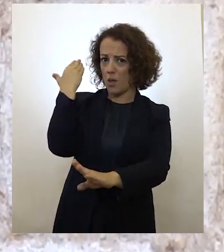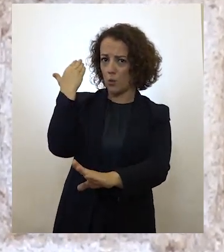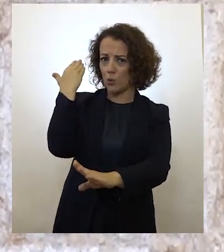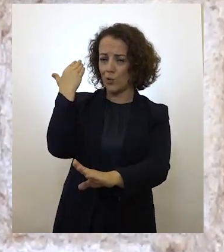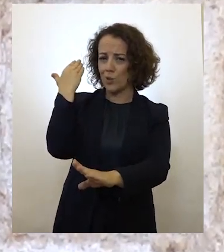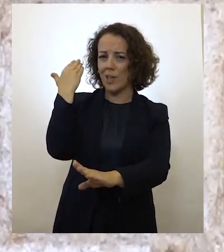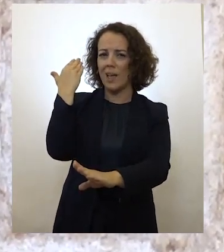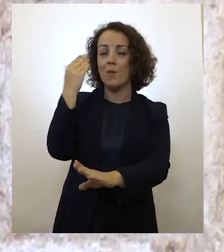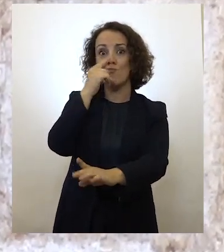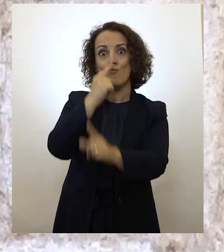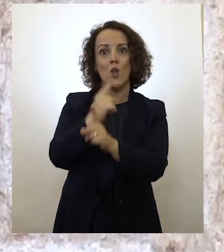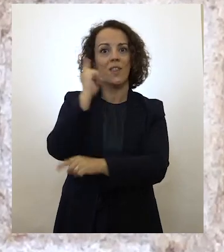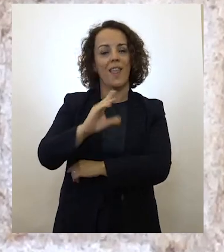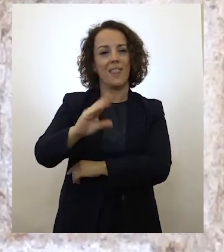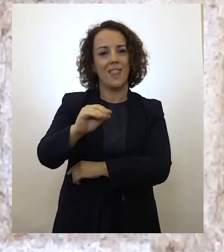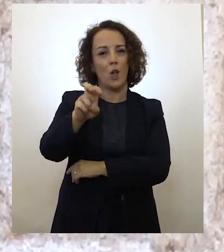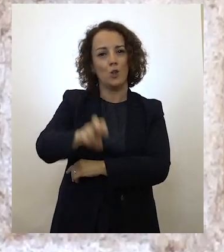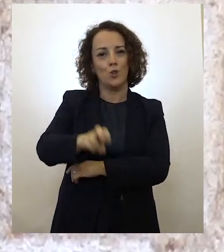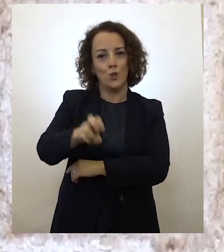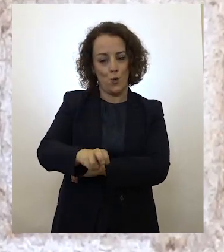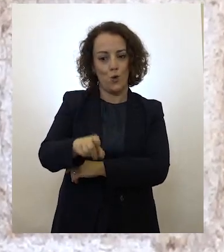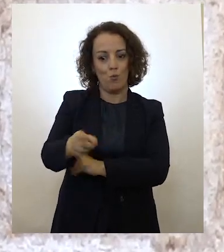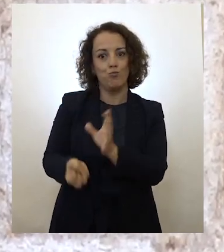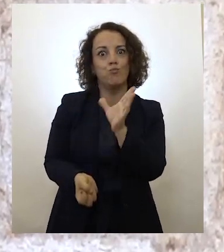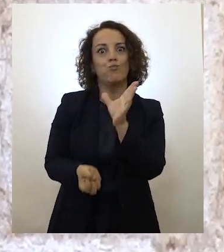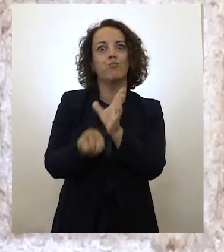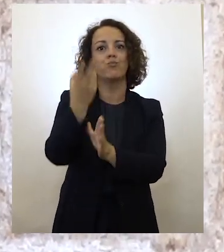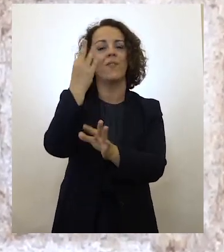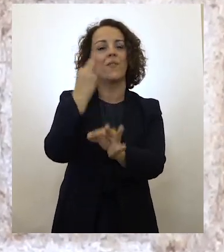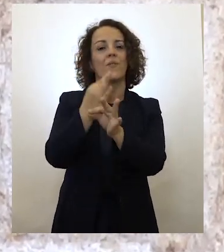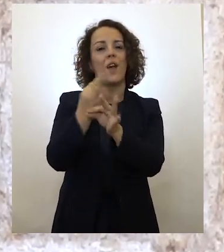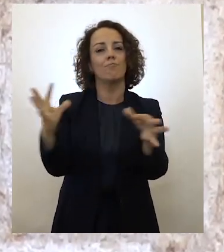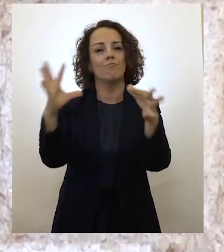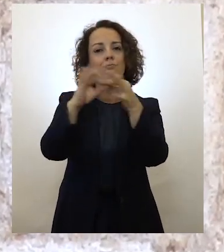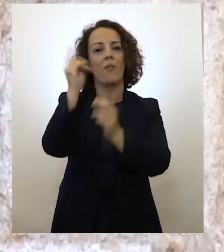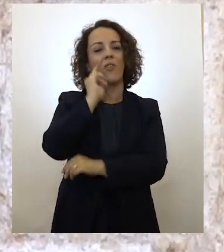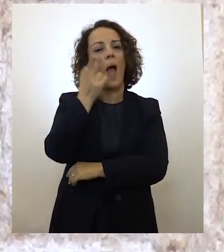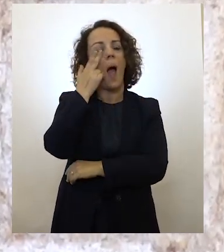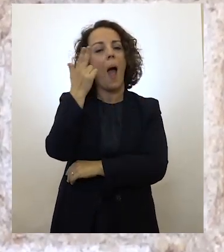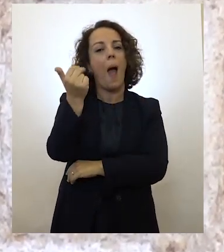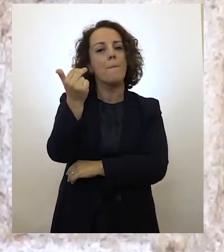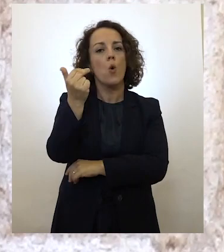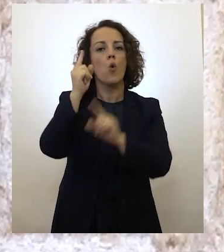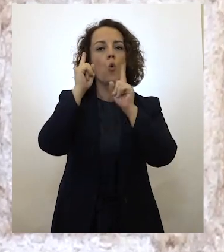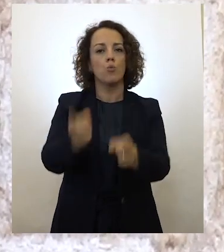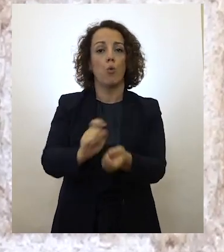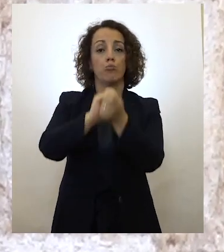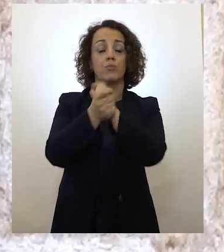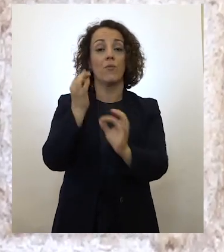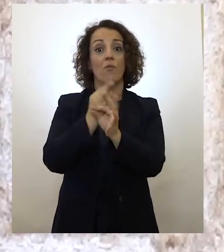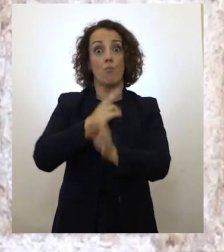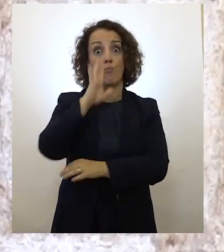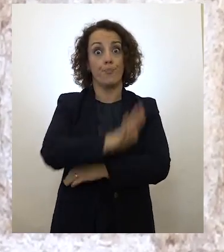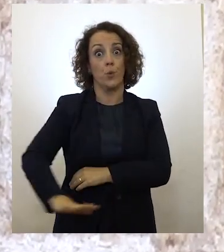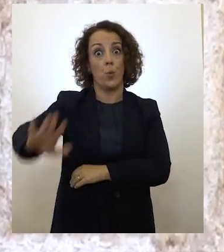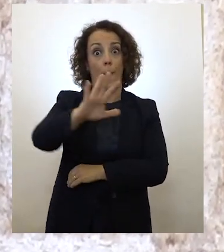precisamente quando o 10 de junho, que nascer a celebração de Camões, passou a ser festa nacional,